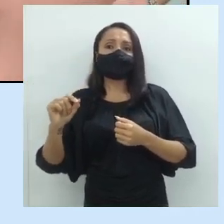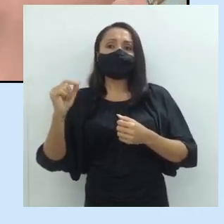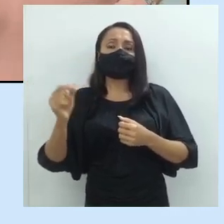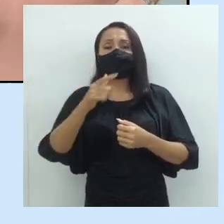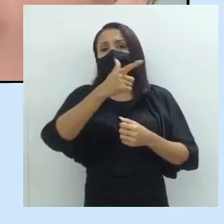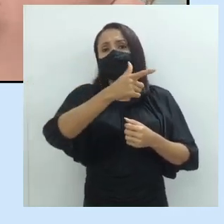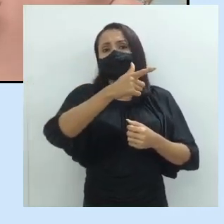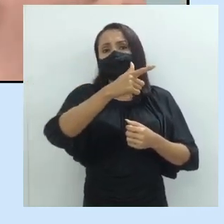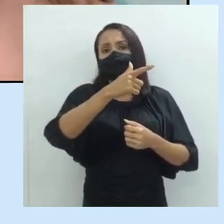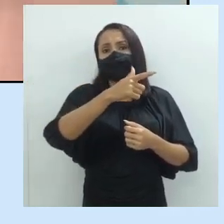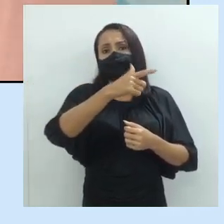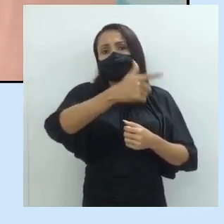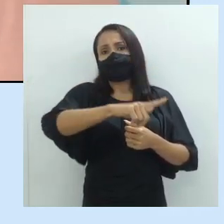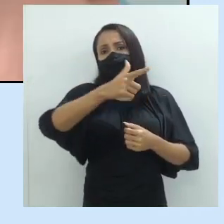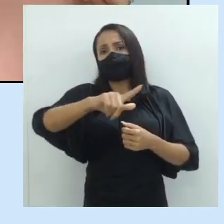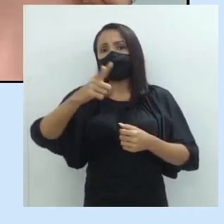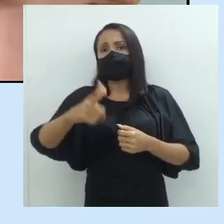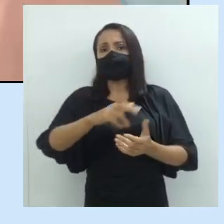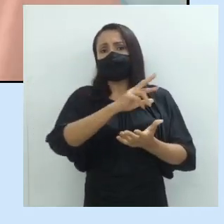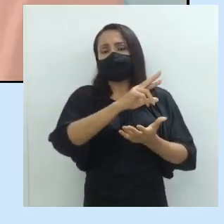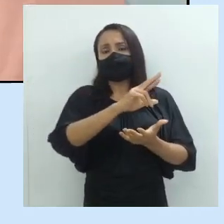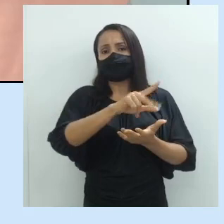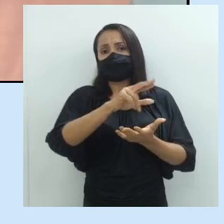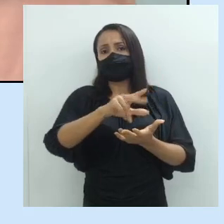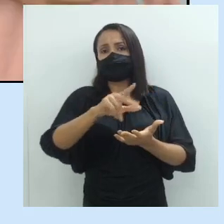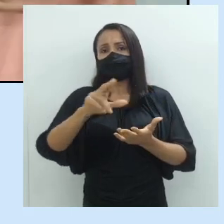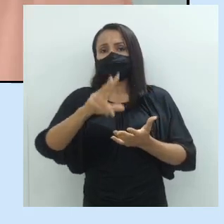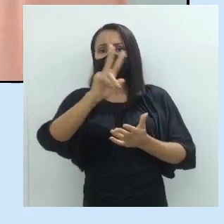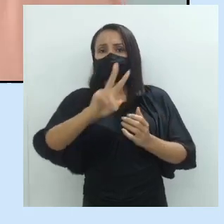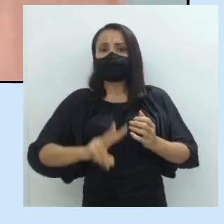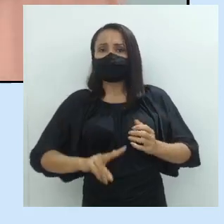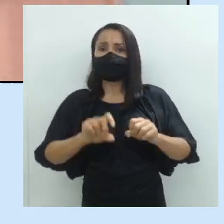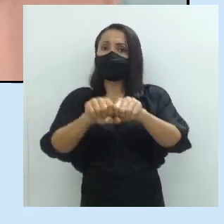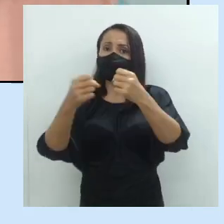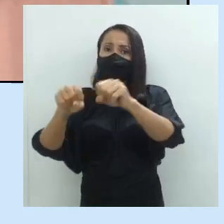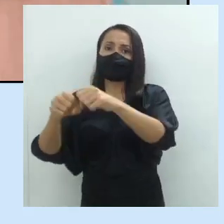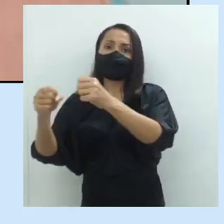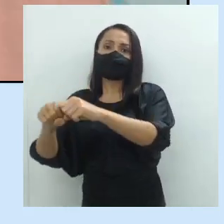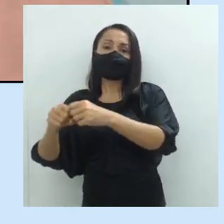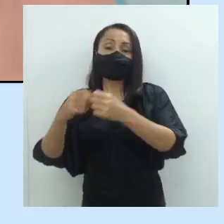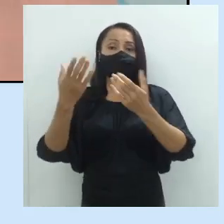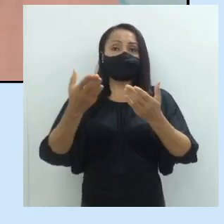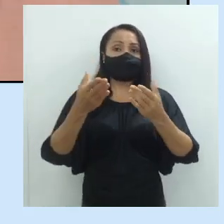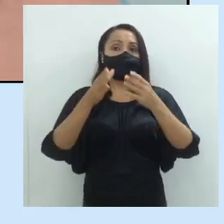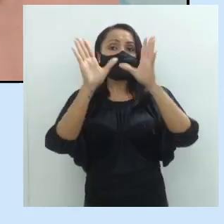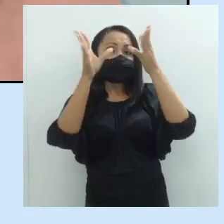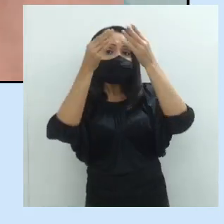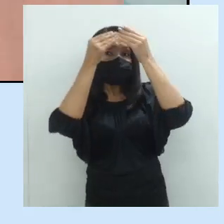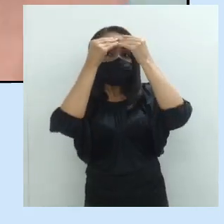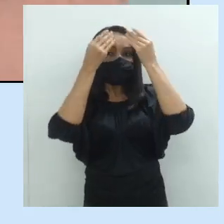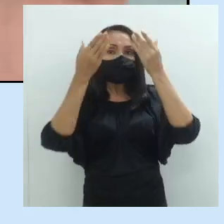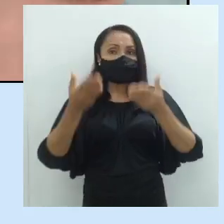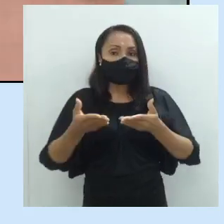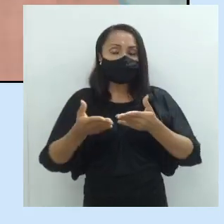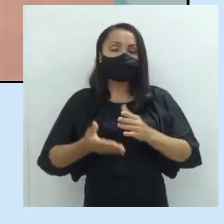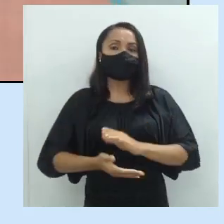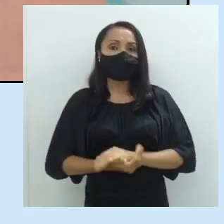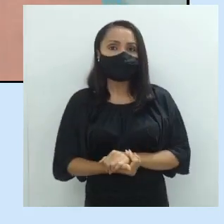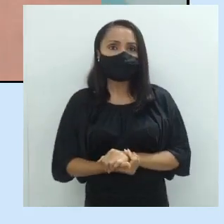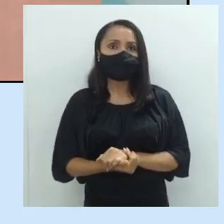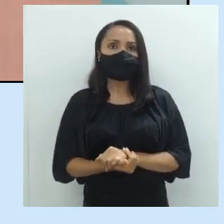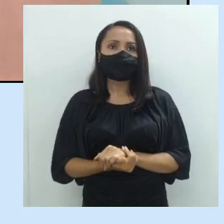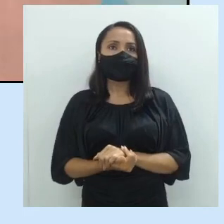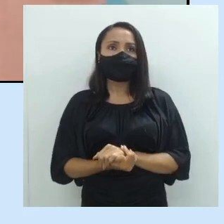já havia quebrado. Então, gravem bem, explícito, implícito, o pressuposto, o não dito